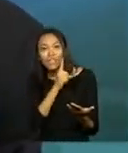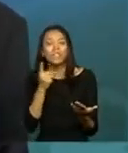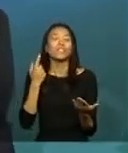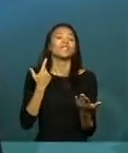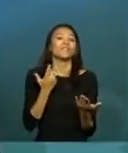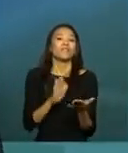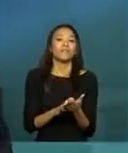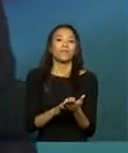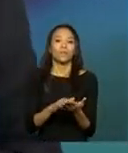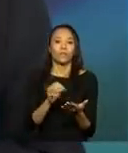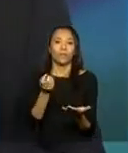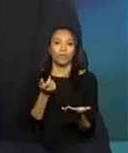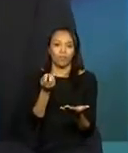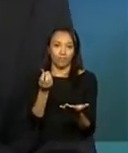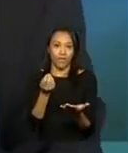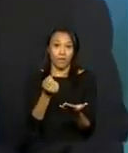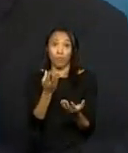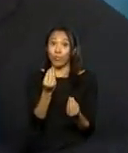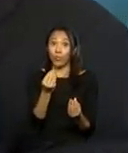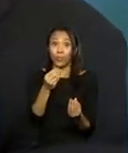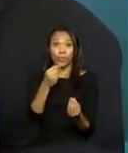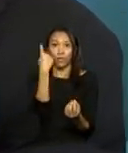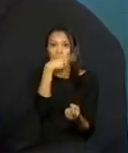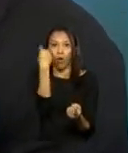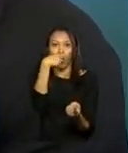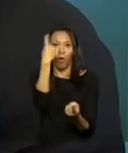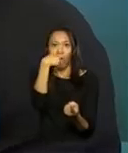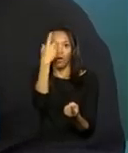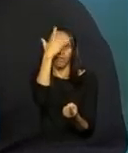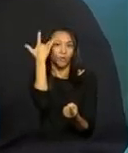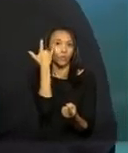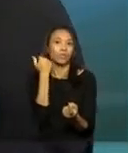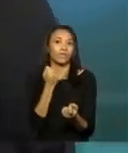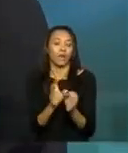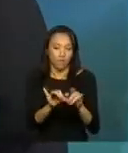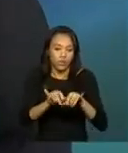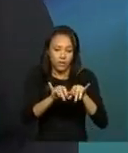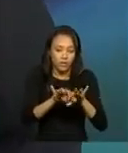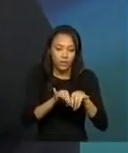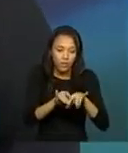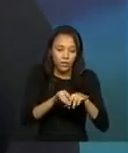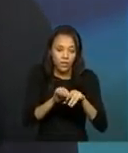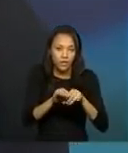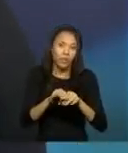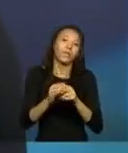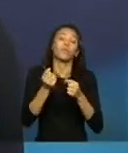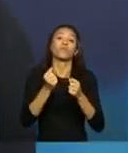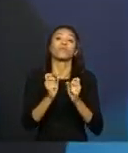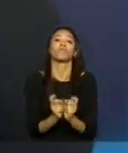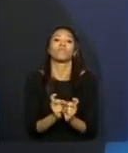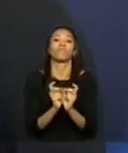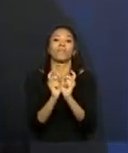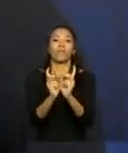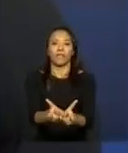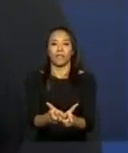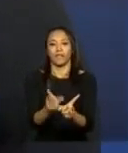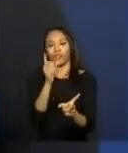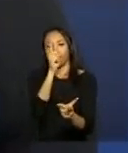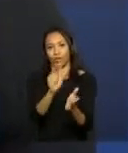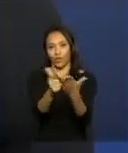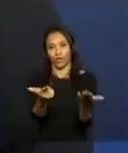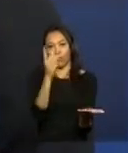quantos plantões e quantas pescoções foram feitos a partir do jornal de domingo e a gente descobre que as pessoas lêem jornal na segunda-feira.